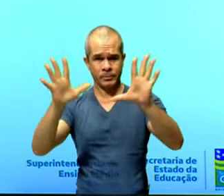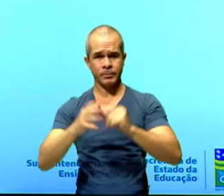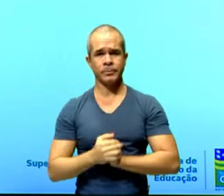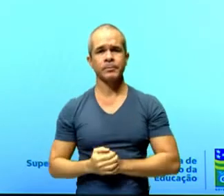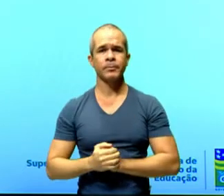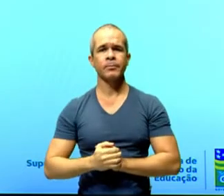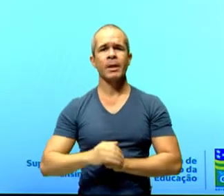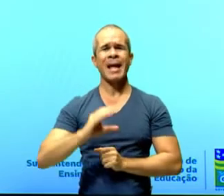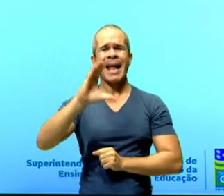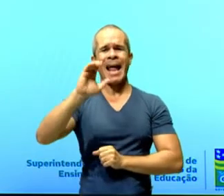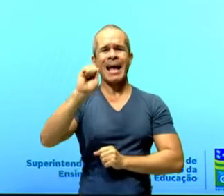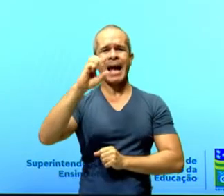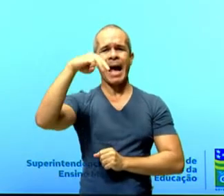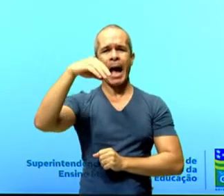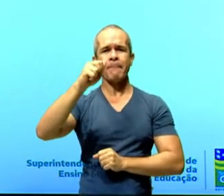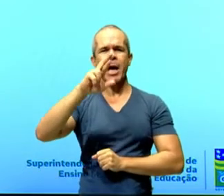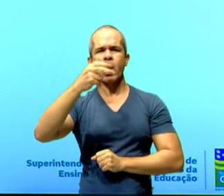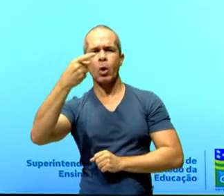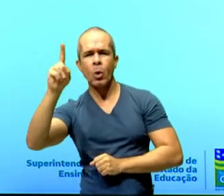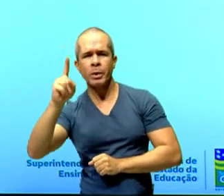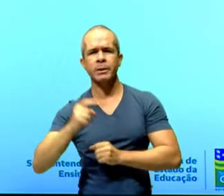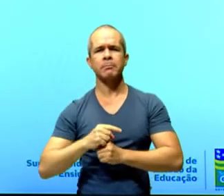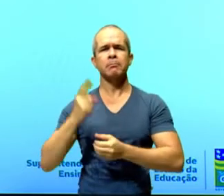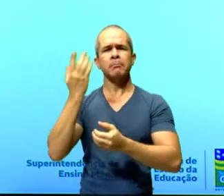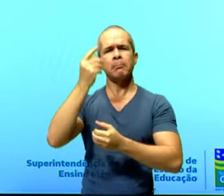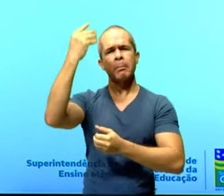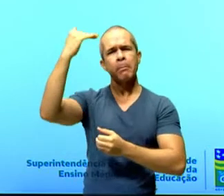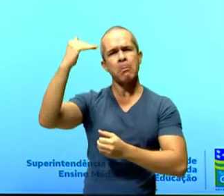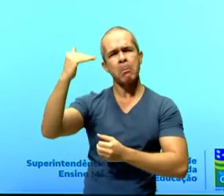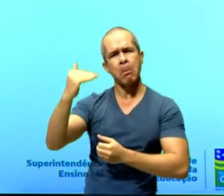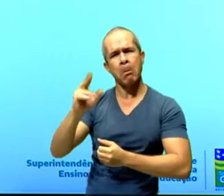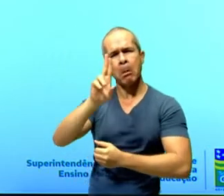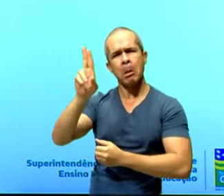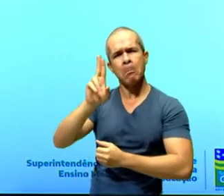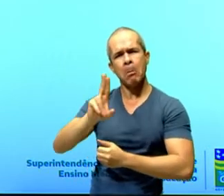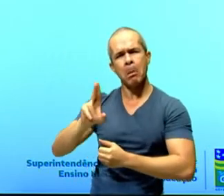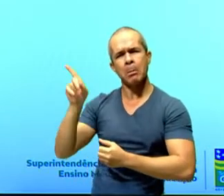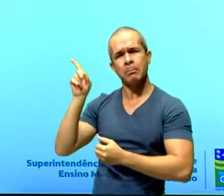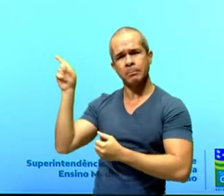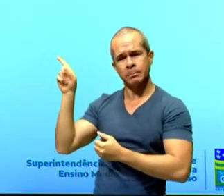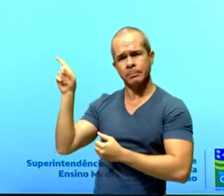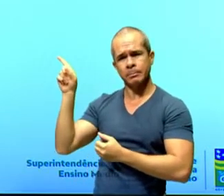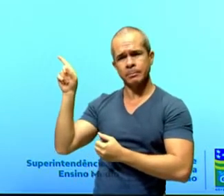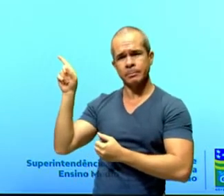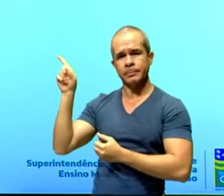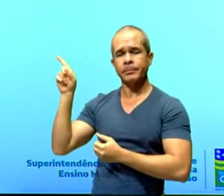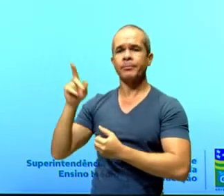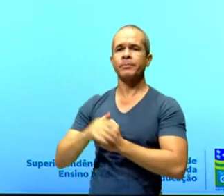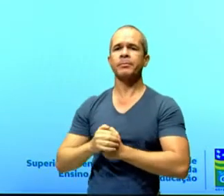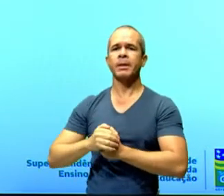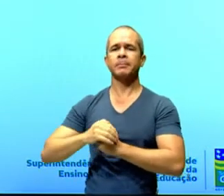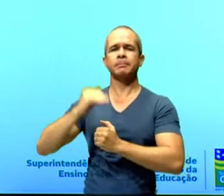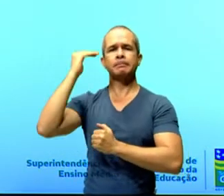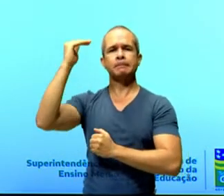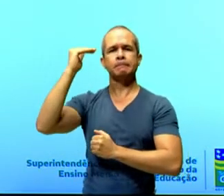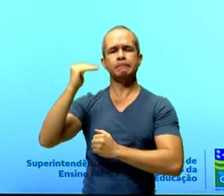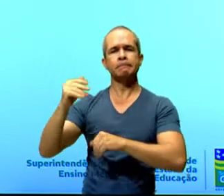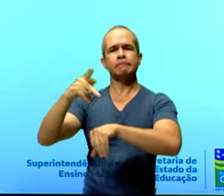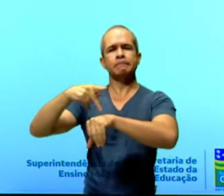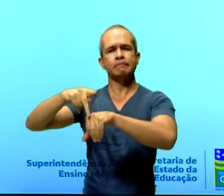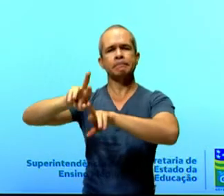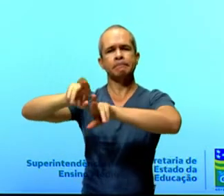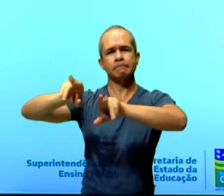caso de Camarões, Costa do Marfim, Egito, Angola e Moçambique, Somália, Nigéria,